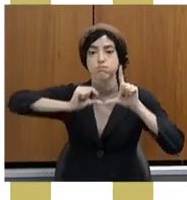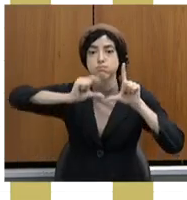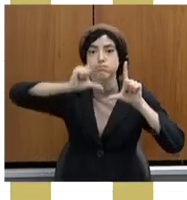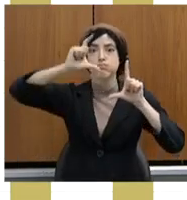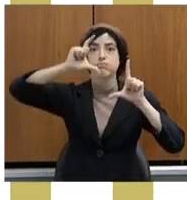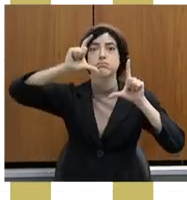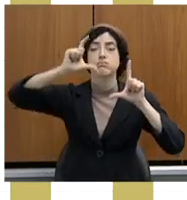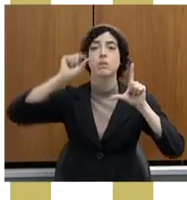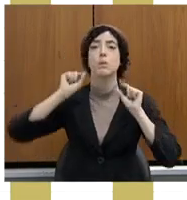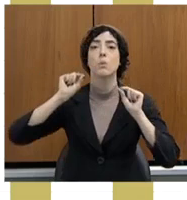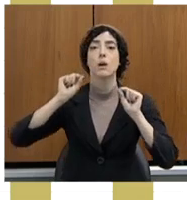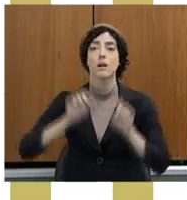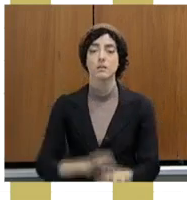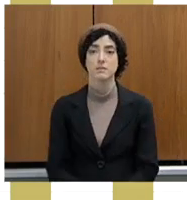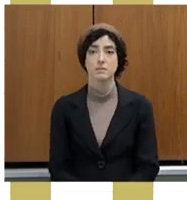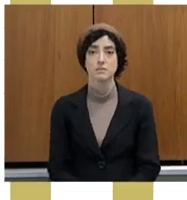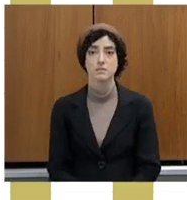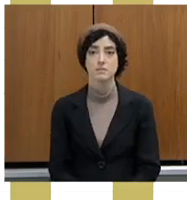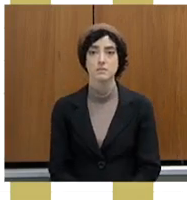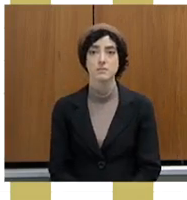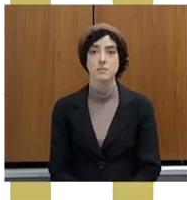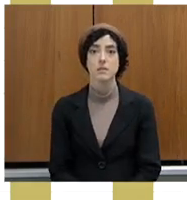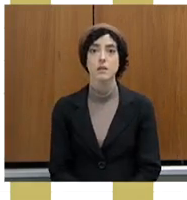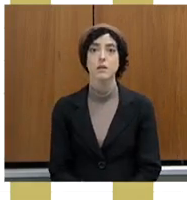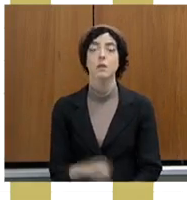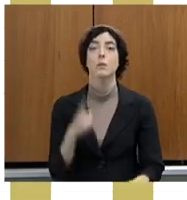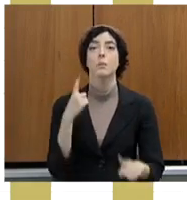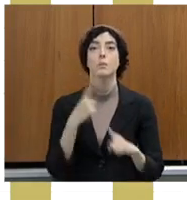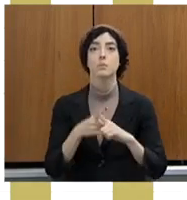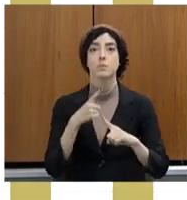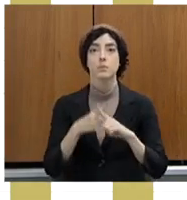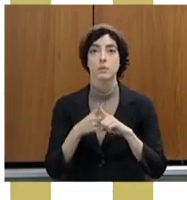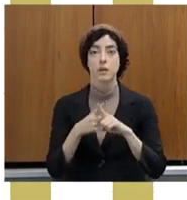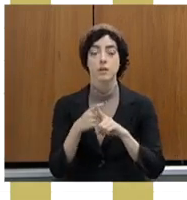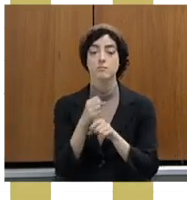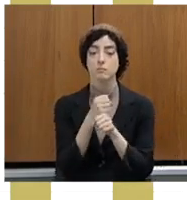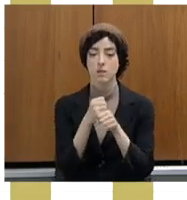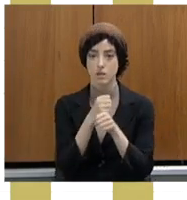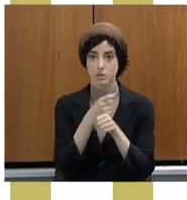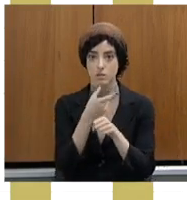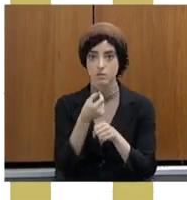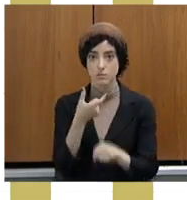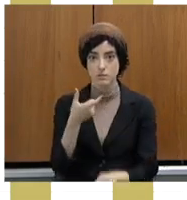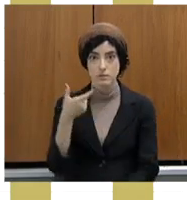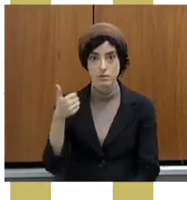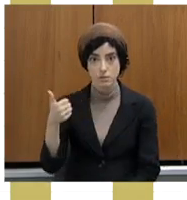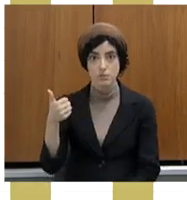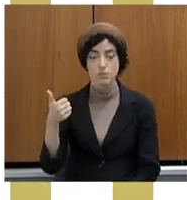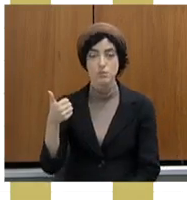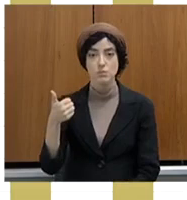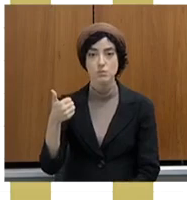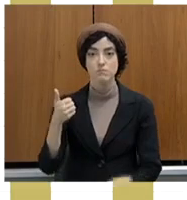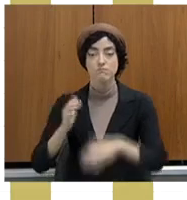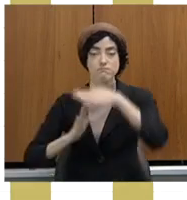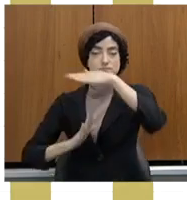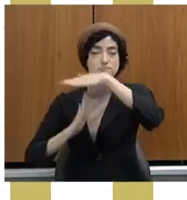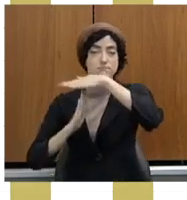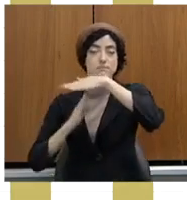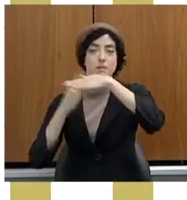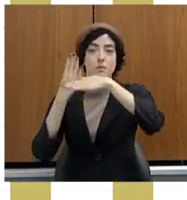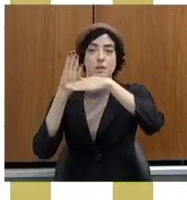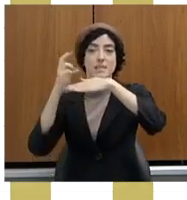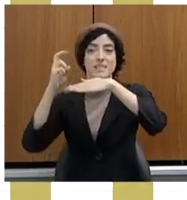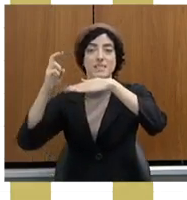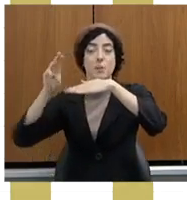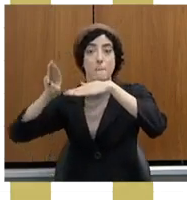em 2021, chegando aí a 45 milhões de reais de emendas? É